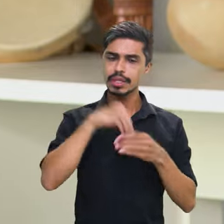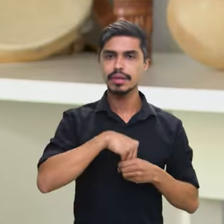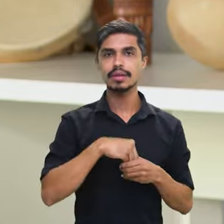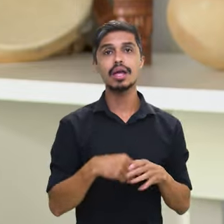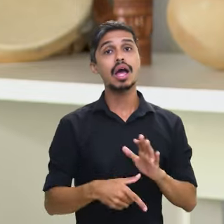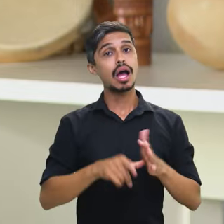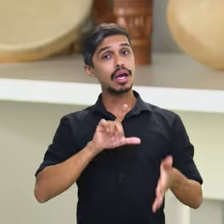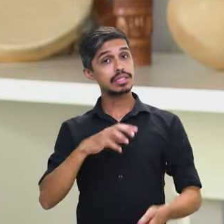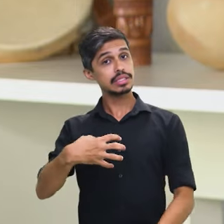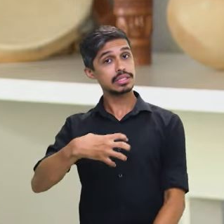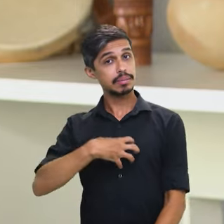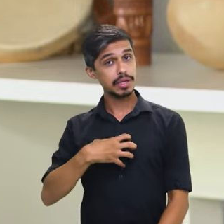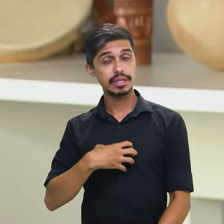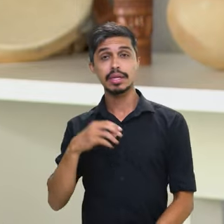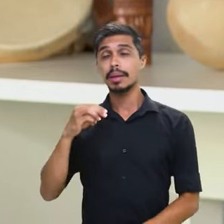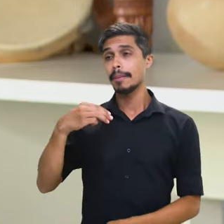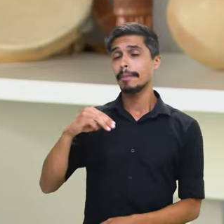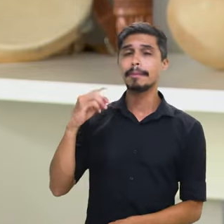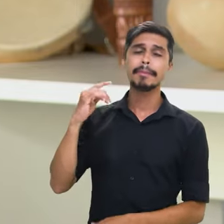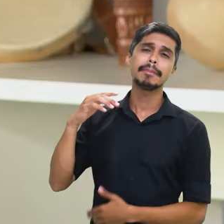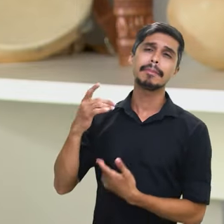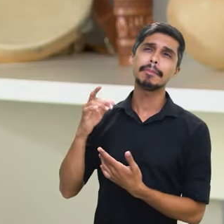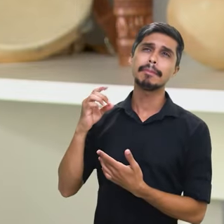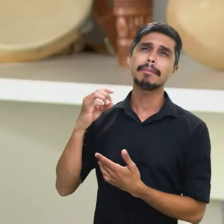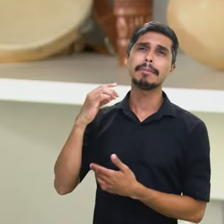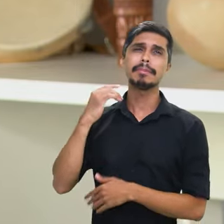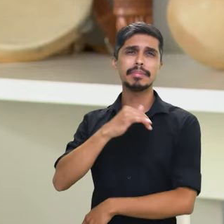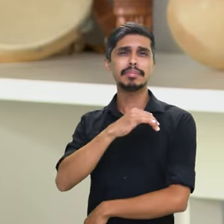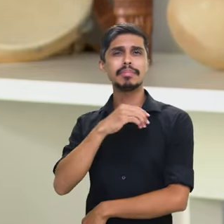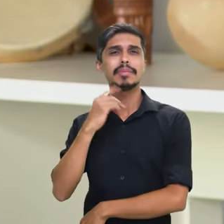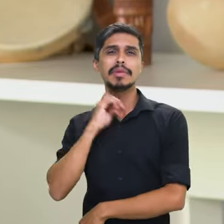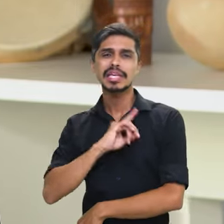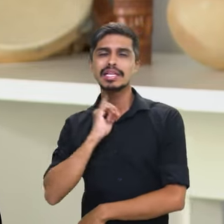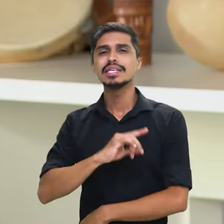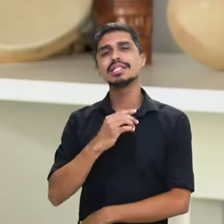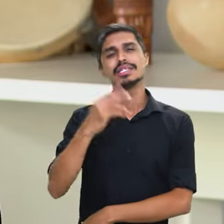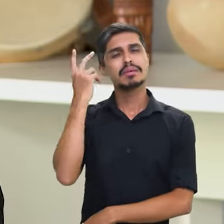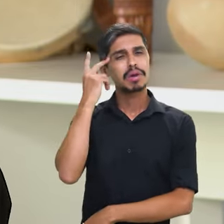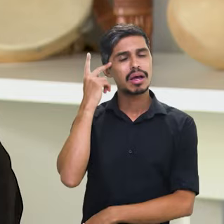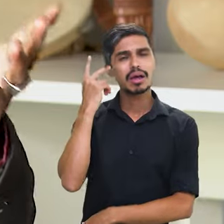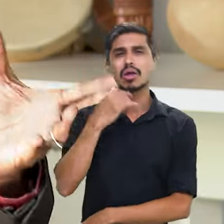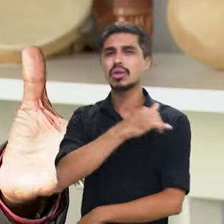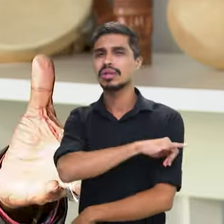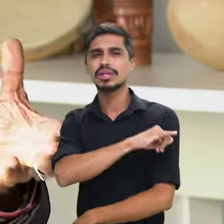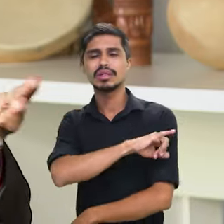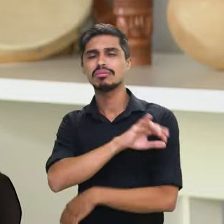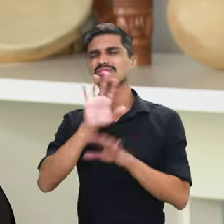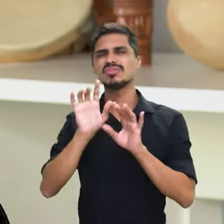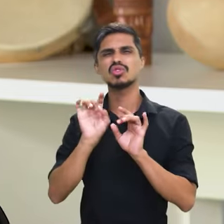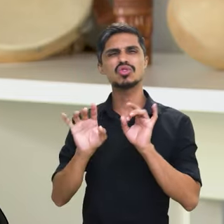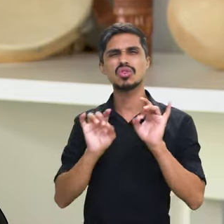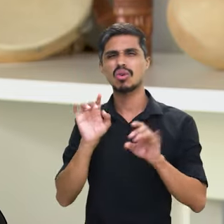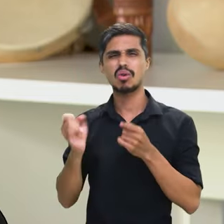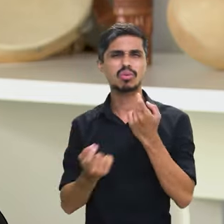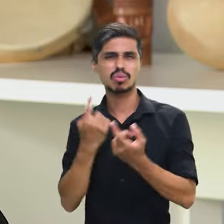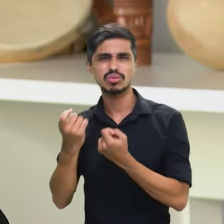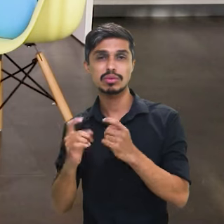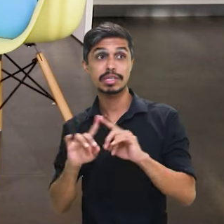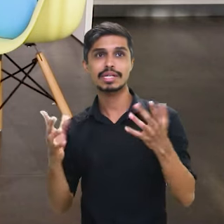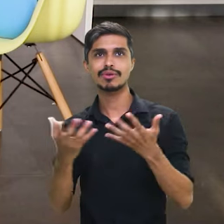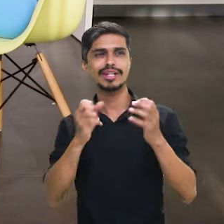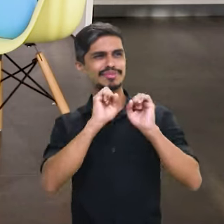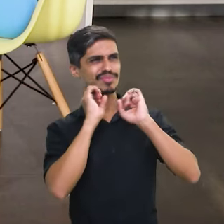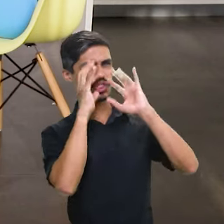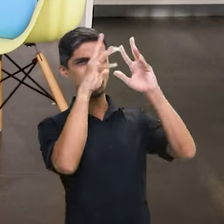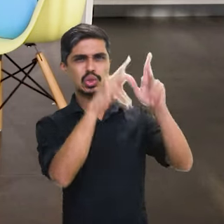constelação era Bahia, Minas, São Paulo, Rio e Alagoas. Então, agora, a ideia é federalizar essas personalidades.